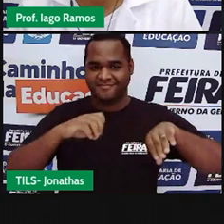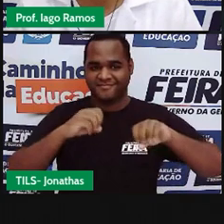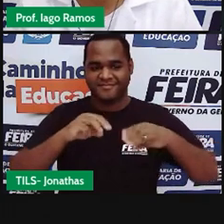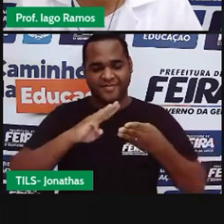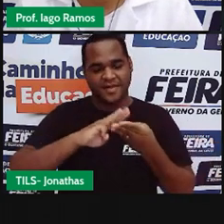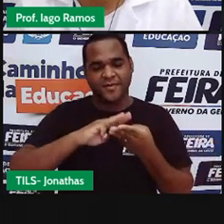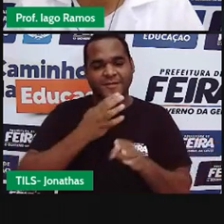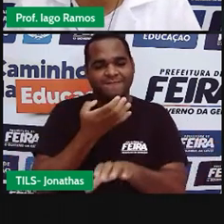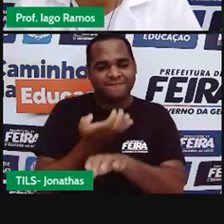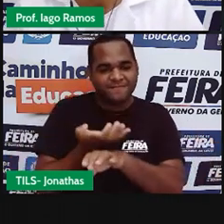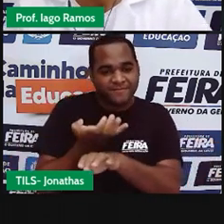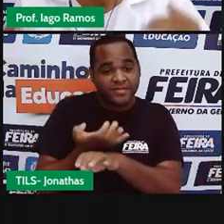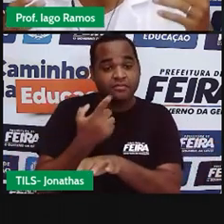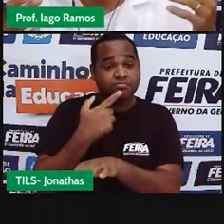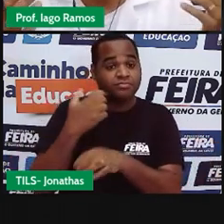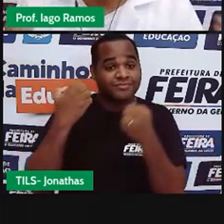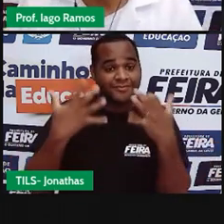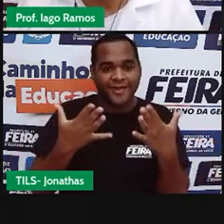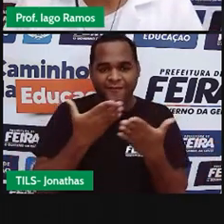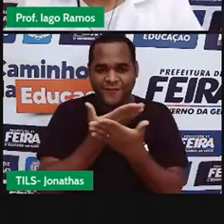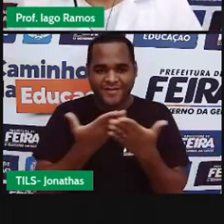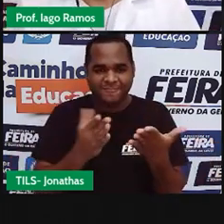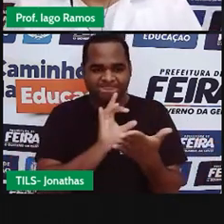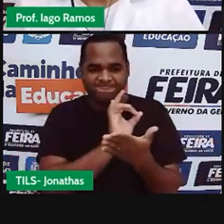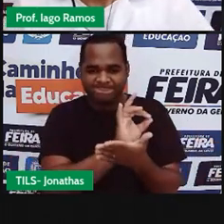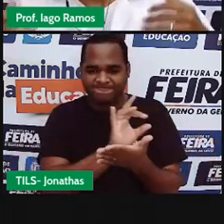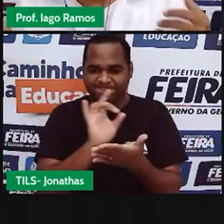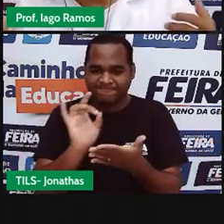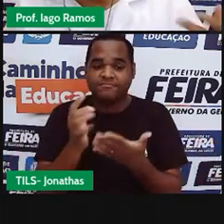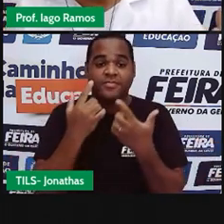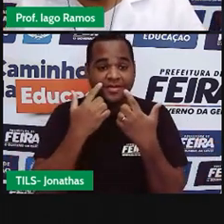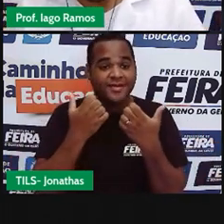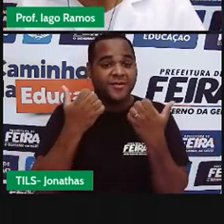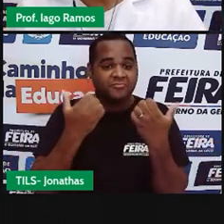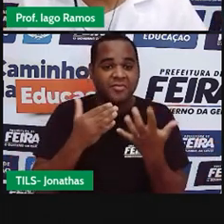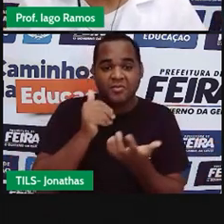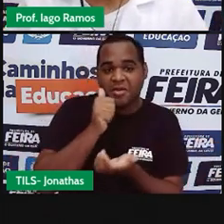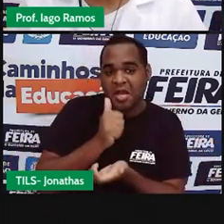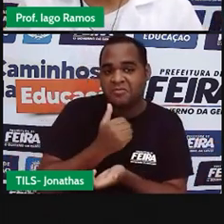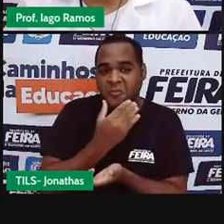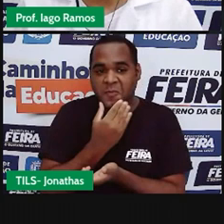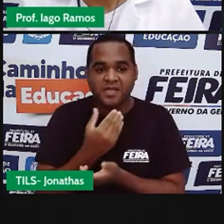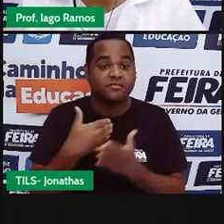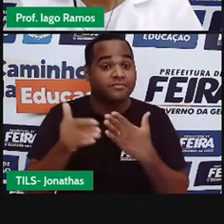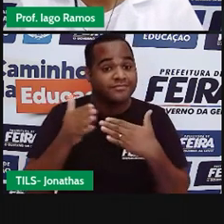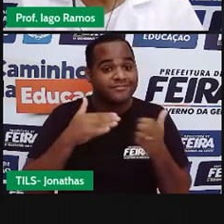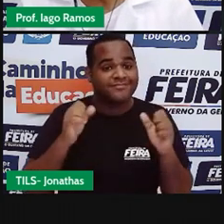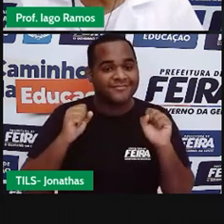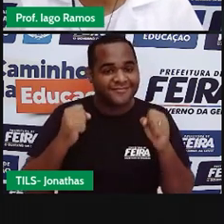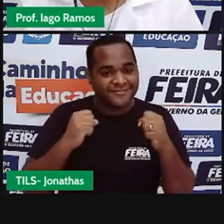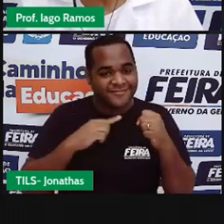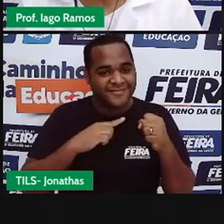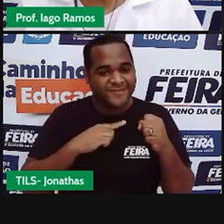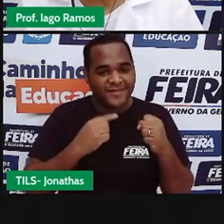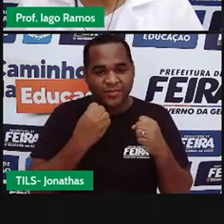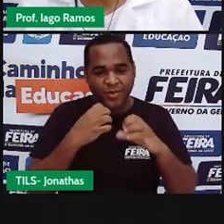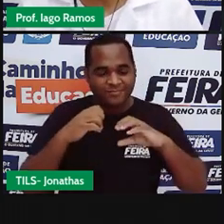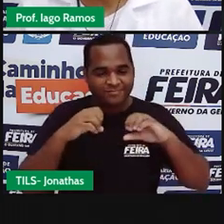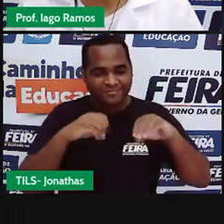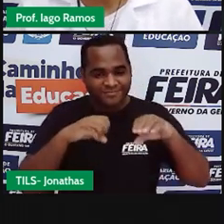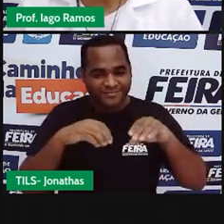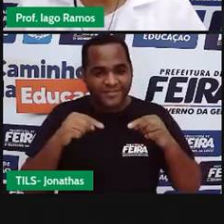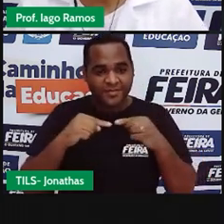matemática para você, querido estudante, querida estudante do oitavo